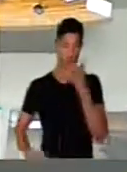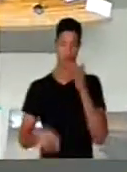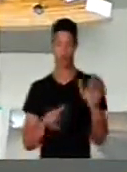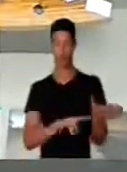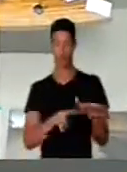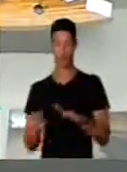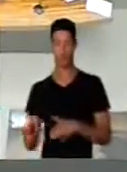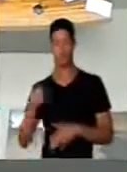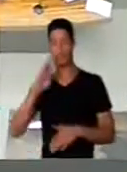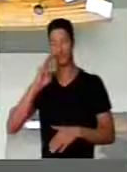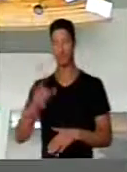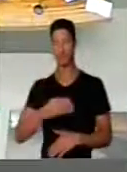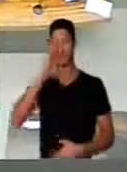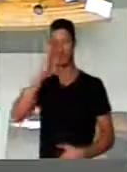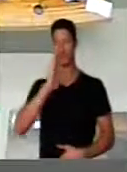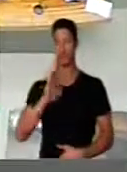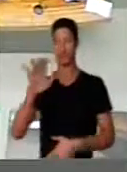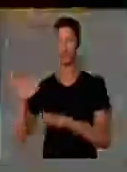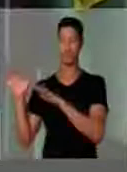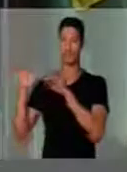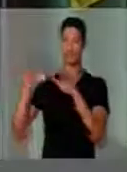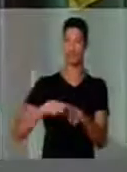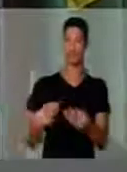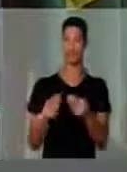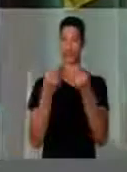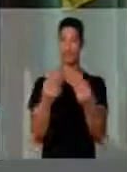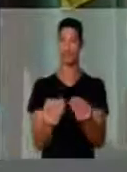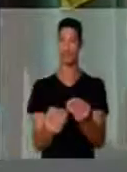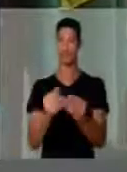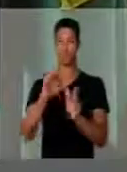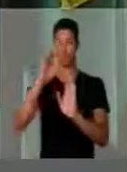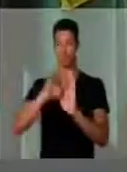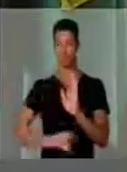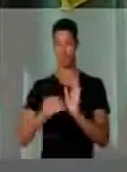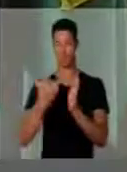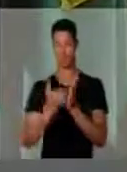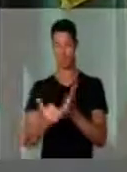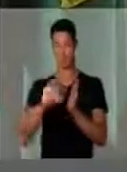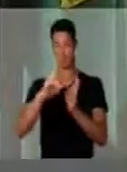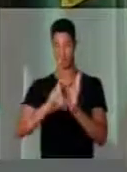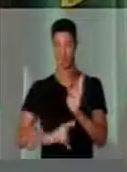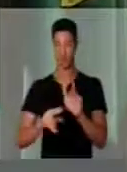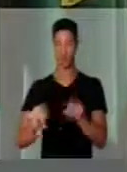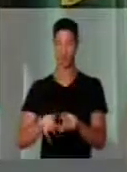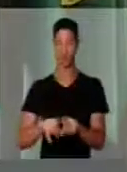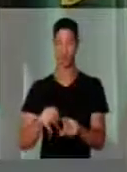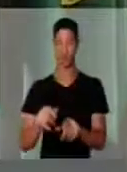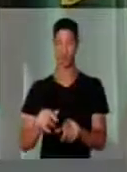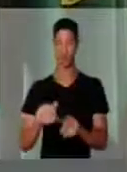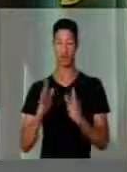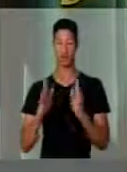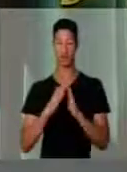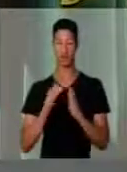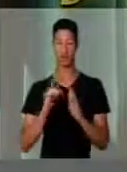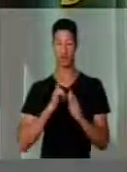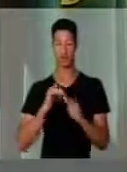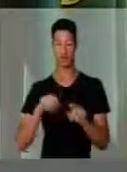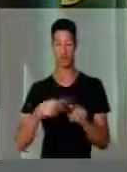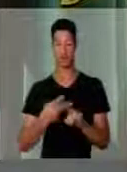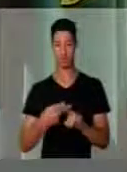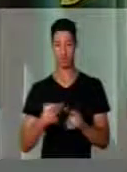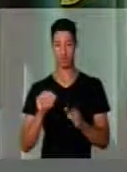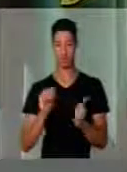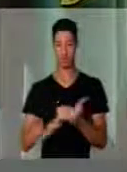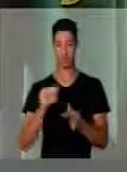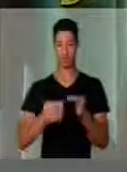semana milhões de brasileiros vão fazer entrega da sua declaração de imposto de renda e reside aí uma das maiores